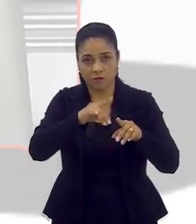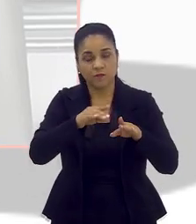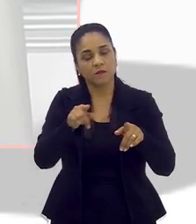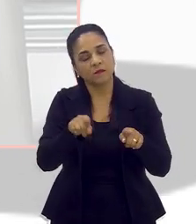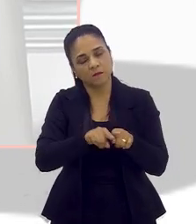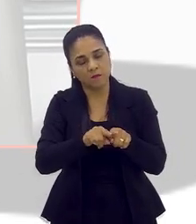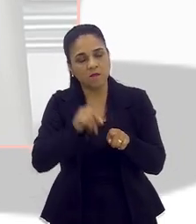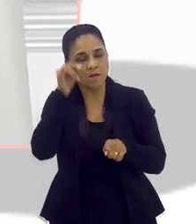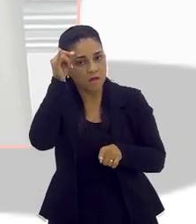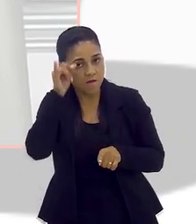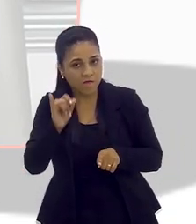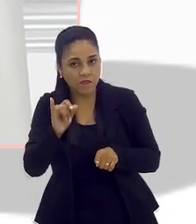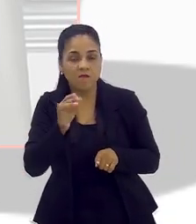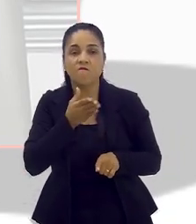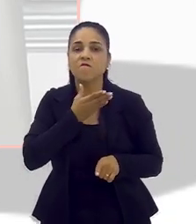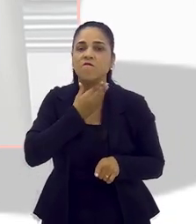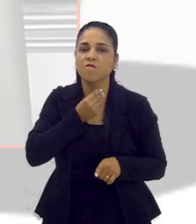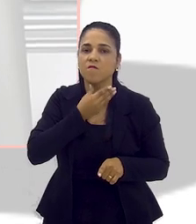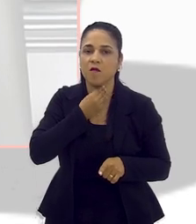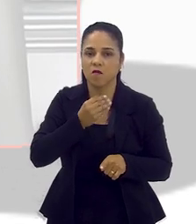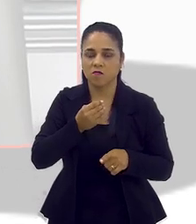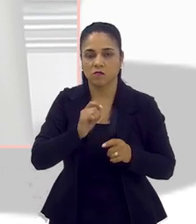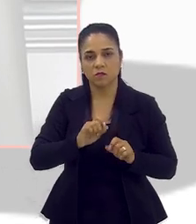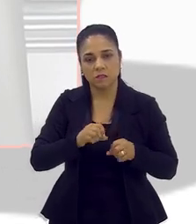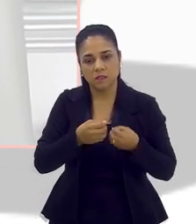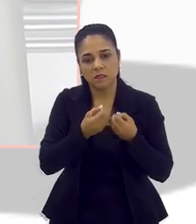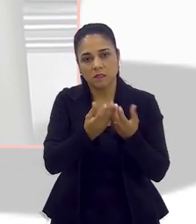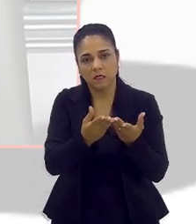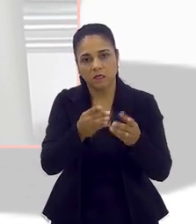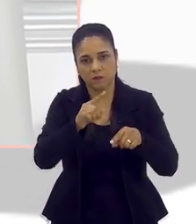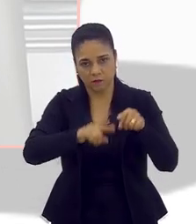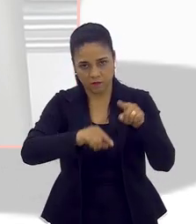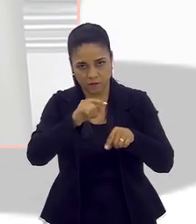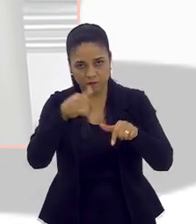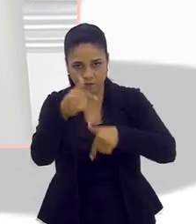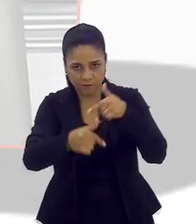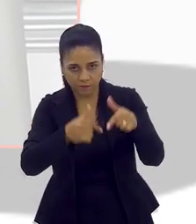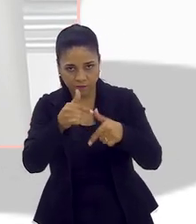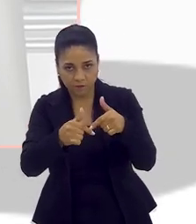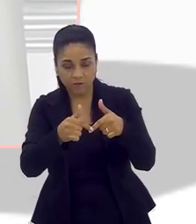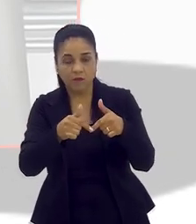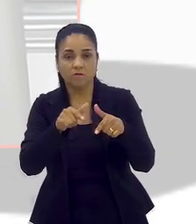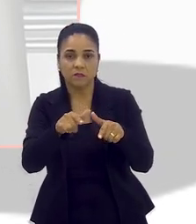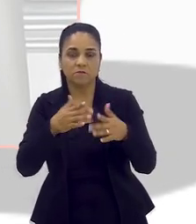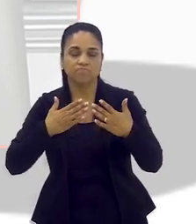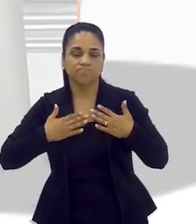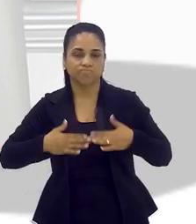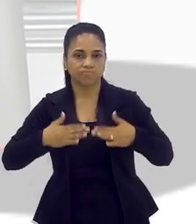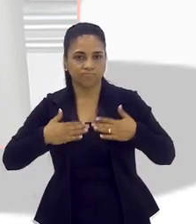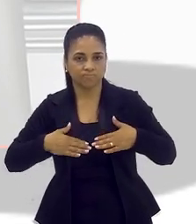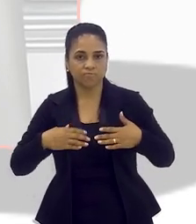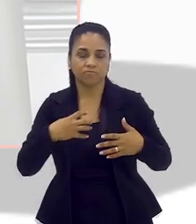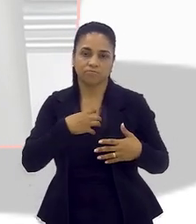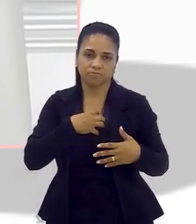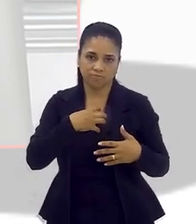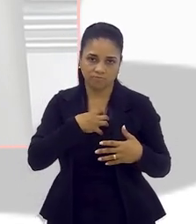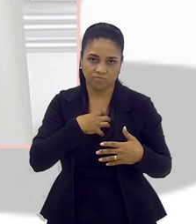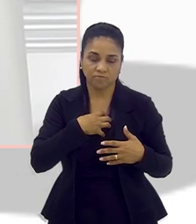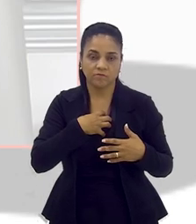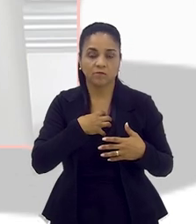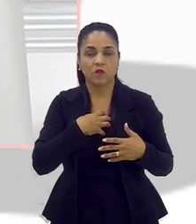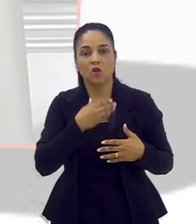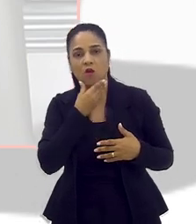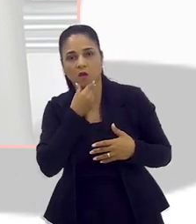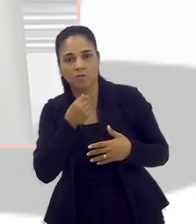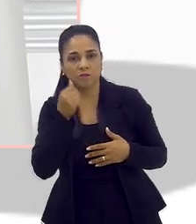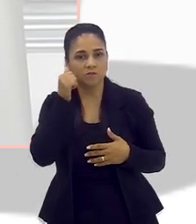existam falsos entregadores. Então, você vai poder se sentir mais tranquilo, tanto as mulheres quanto os homens,